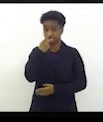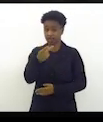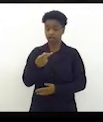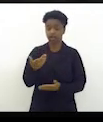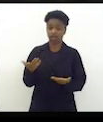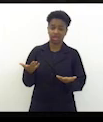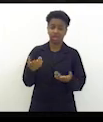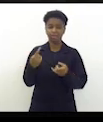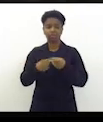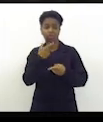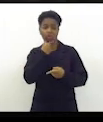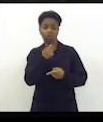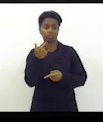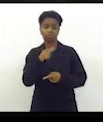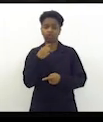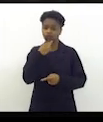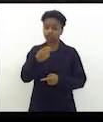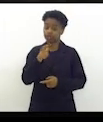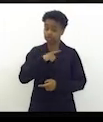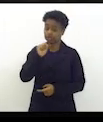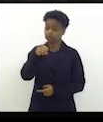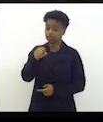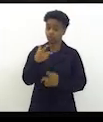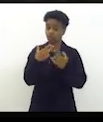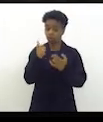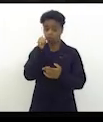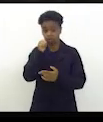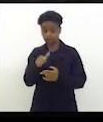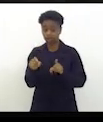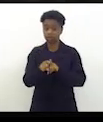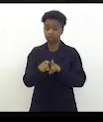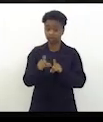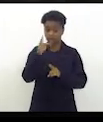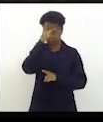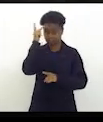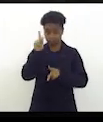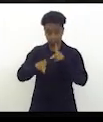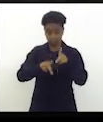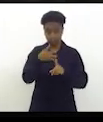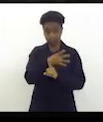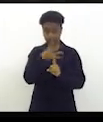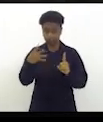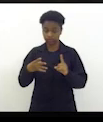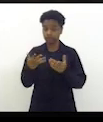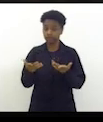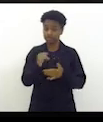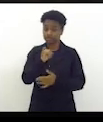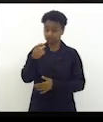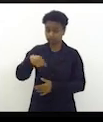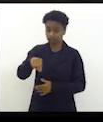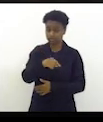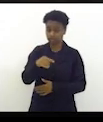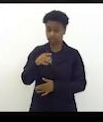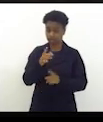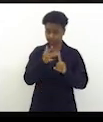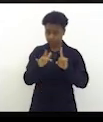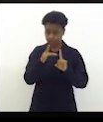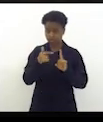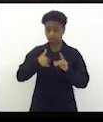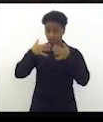só é homem não tem voz tem voz sim assim como a mulher tem o público LGBT e quem mais você que é vítima você vai ter a minha atenção